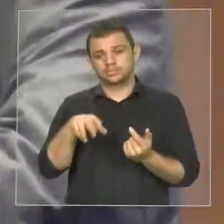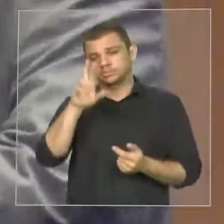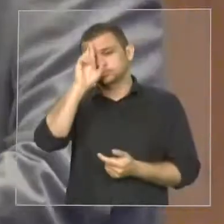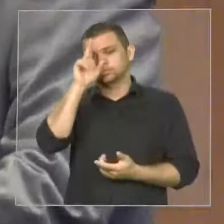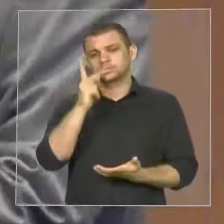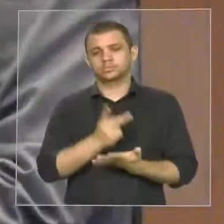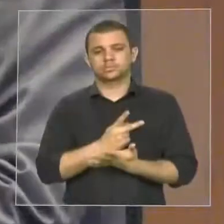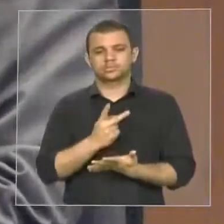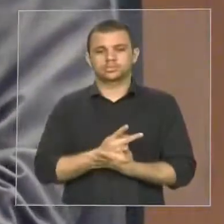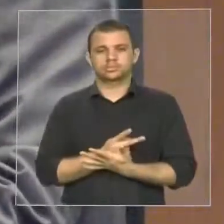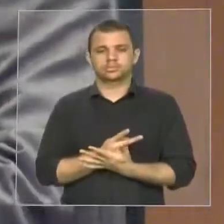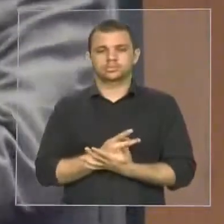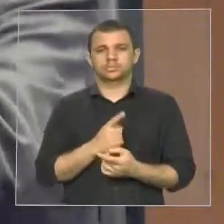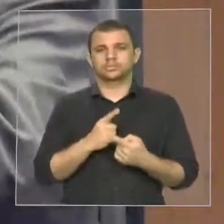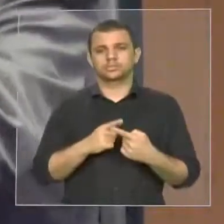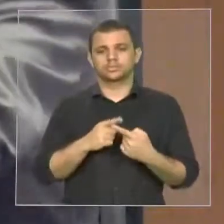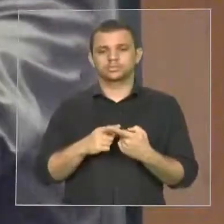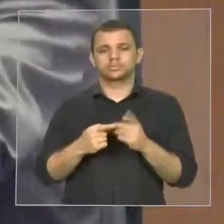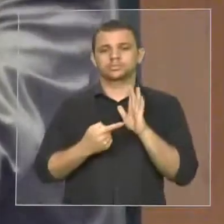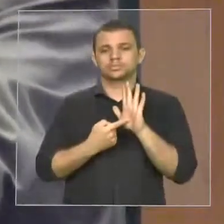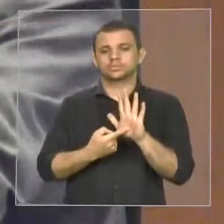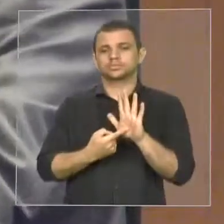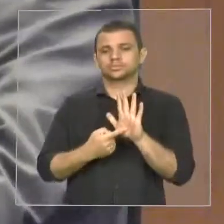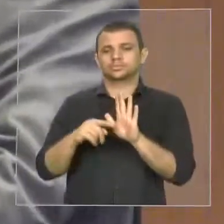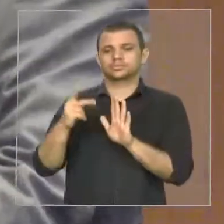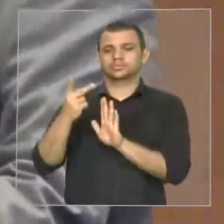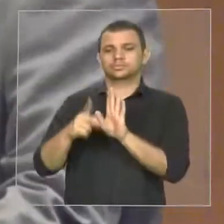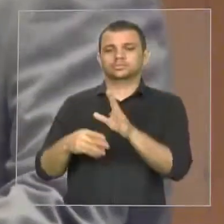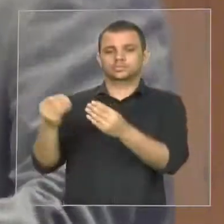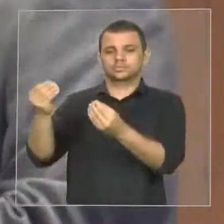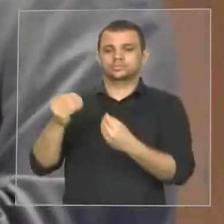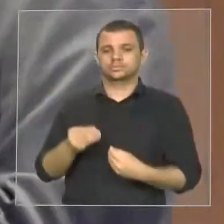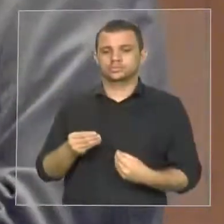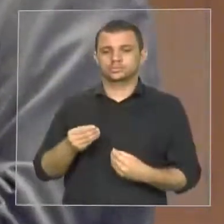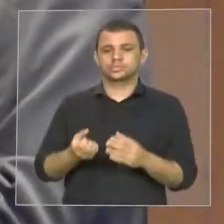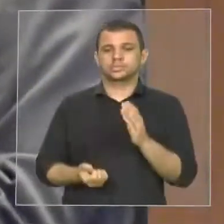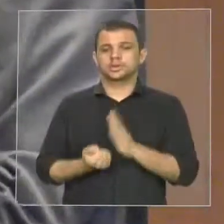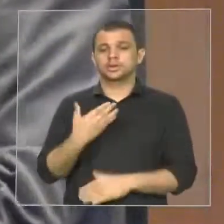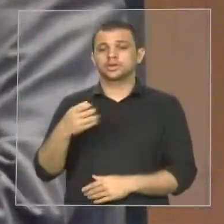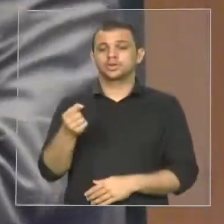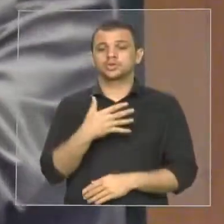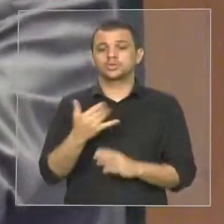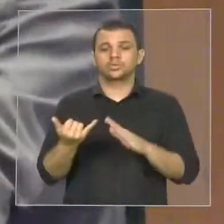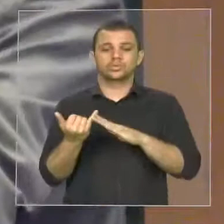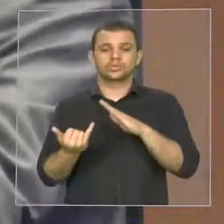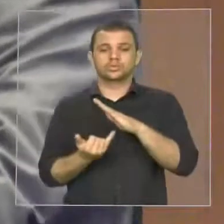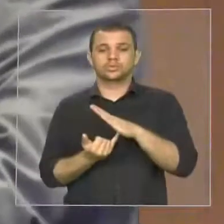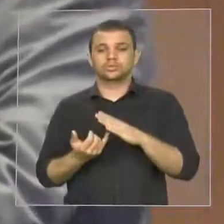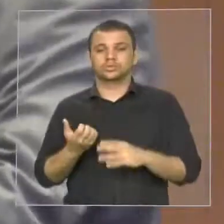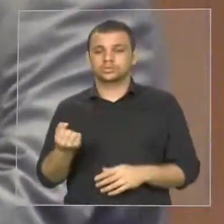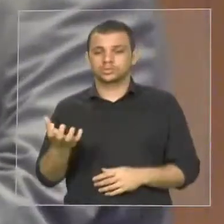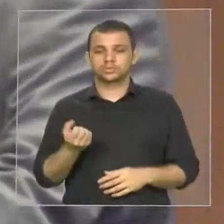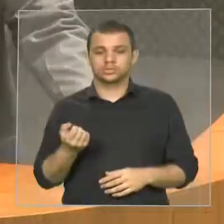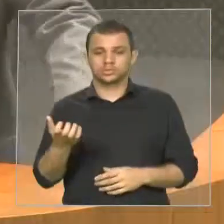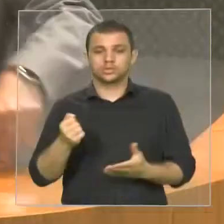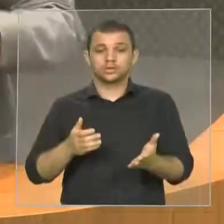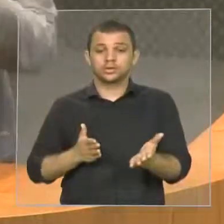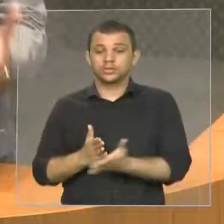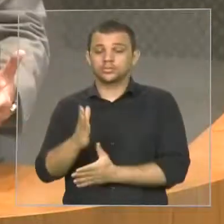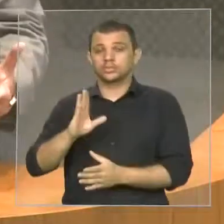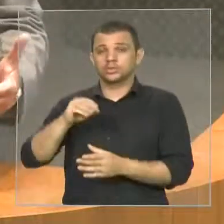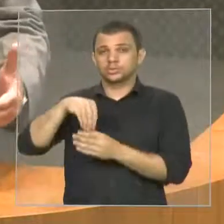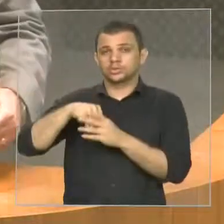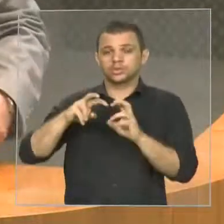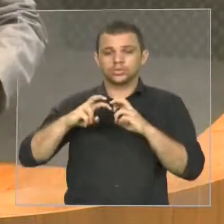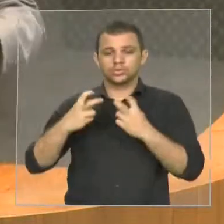apresentou um projeto para criar um novo Instituto de Imprevidência, para aprovar uma nova composição do Conselho e pedir